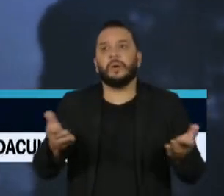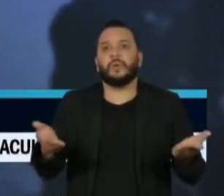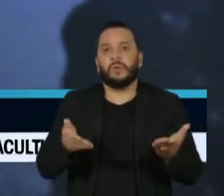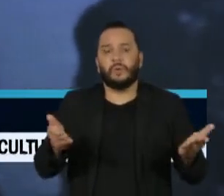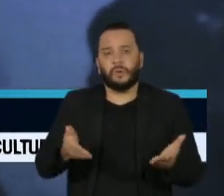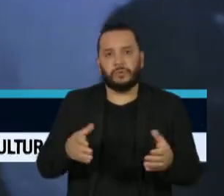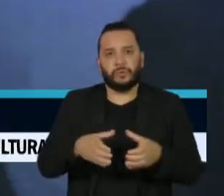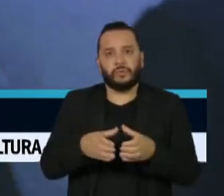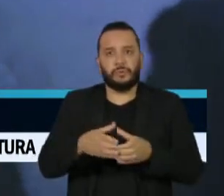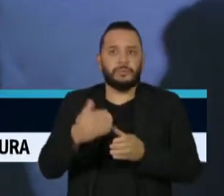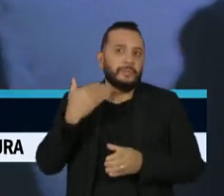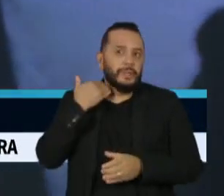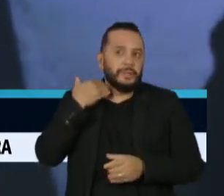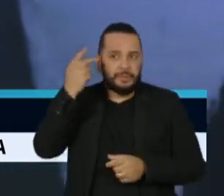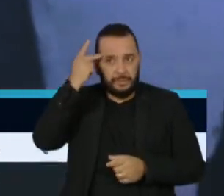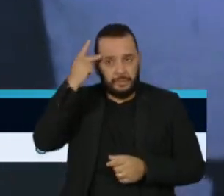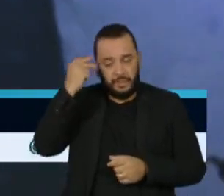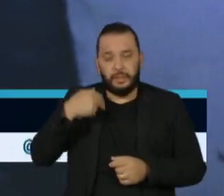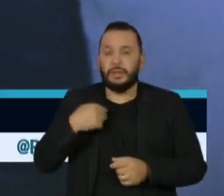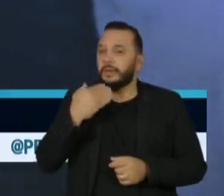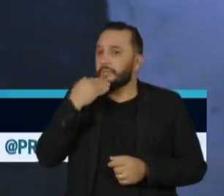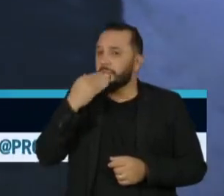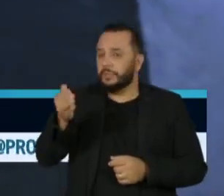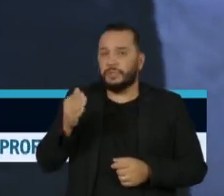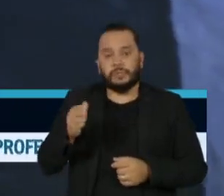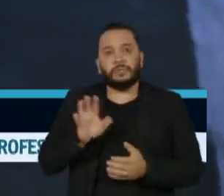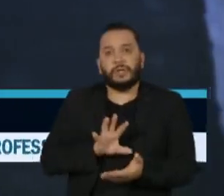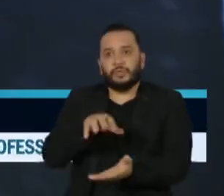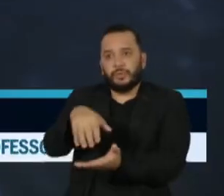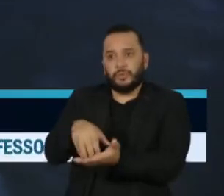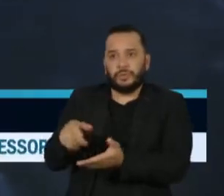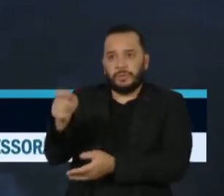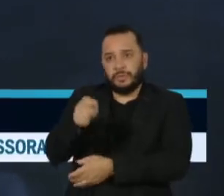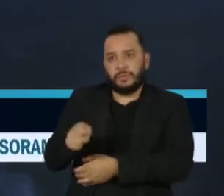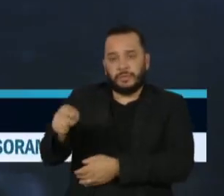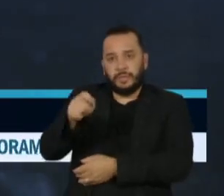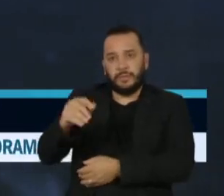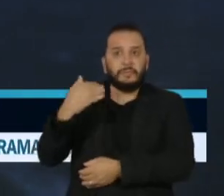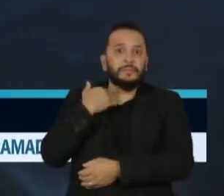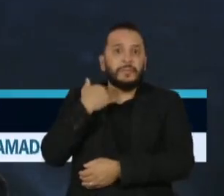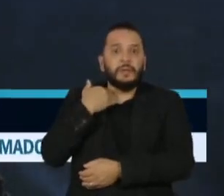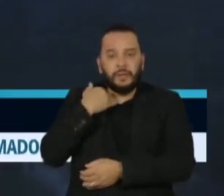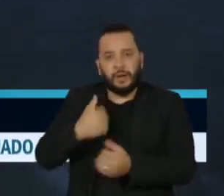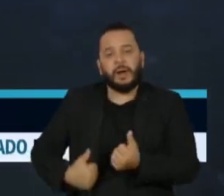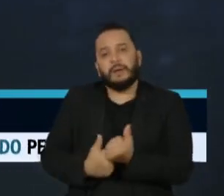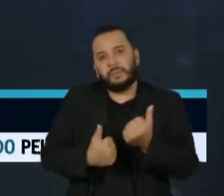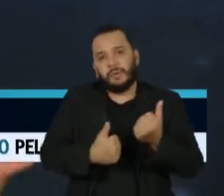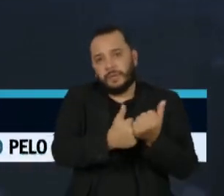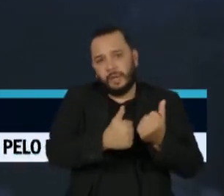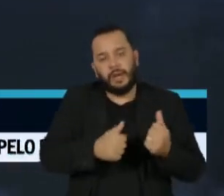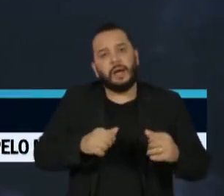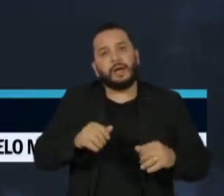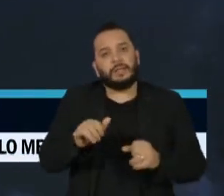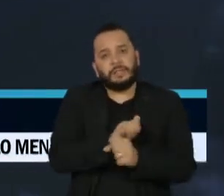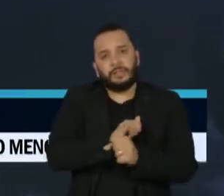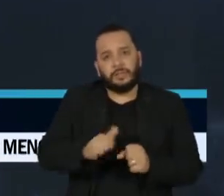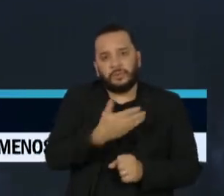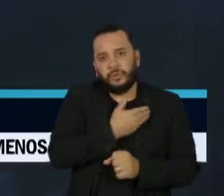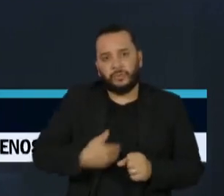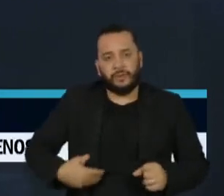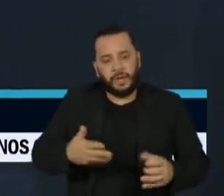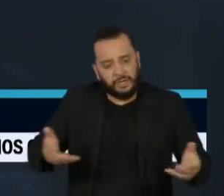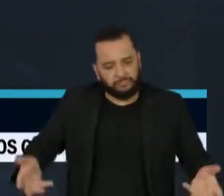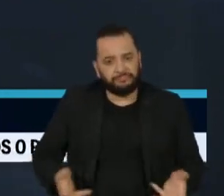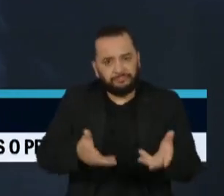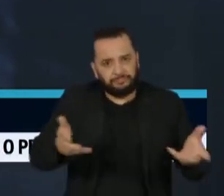São Paulo. Ele pediu à Federação dos Bancos apoio às medidas do governo para turbinar o Auxílio Brasil. Já Ciro Gomes e